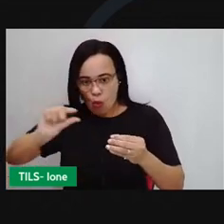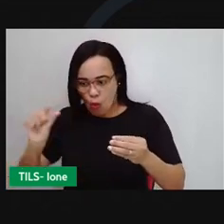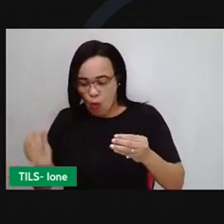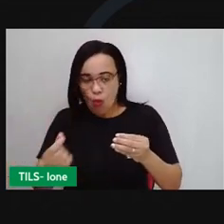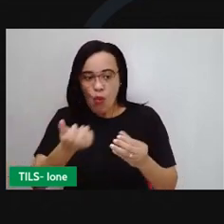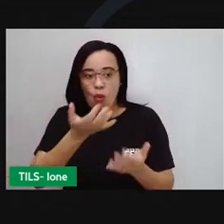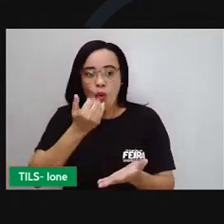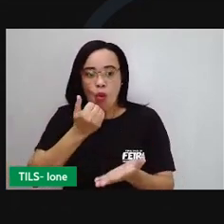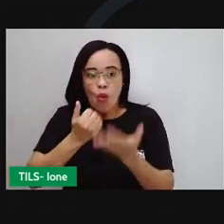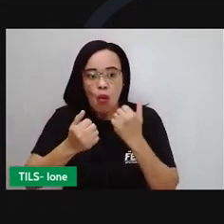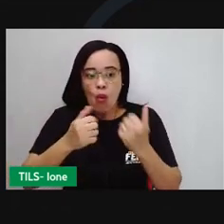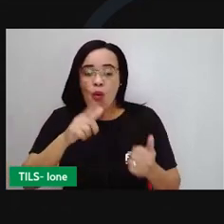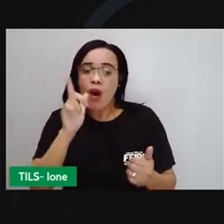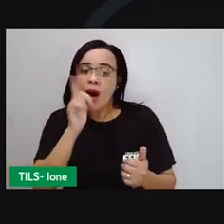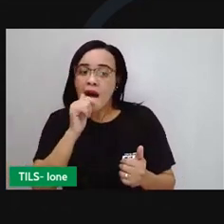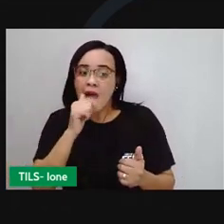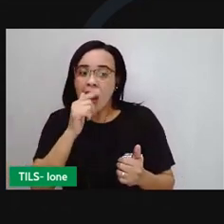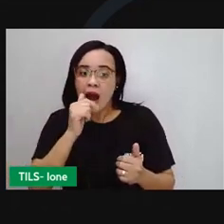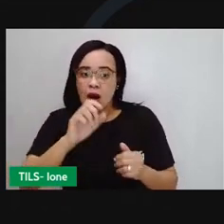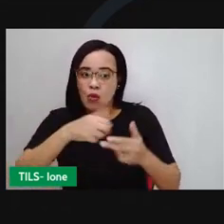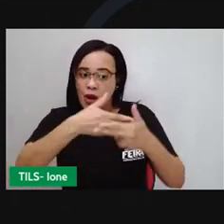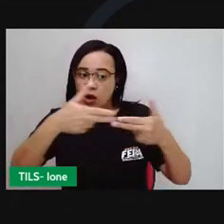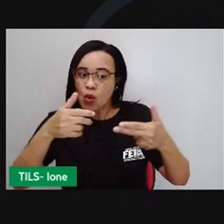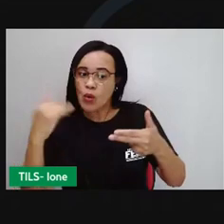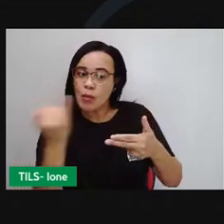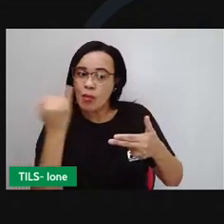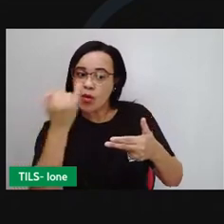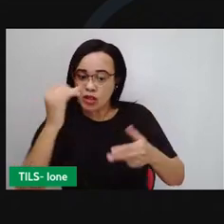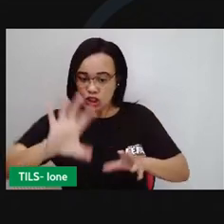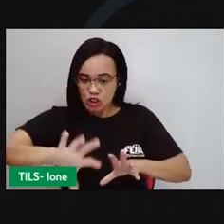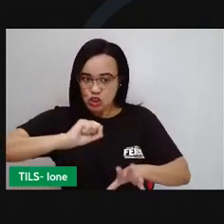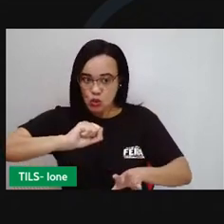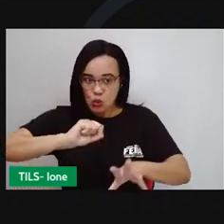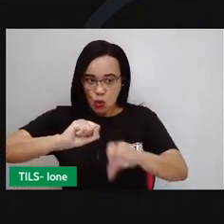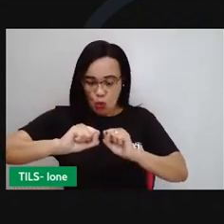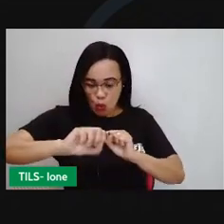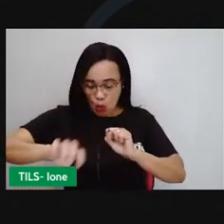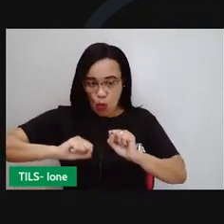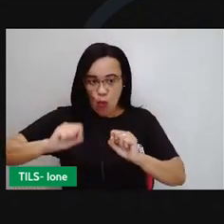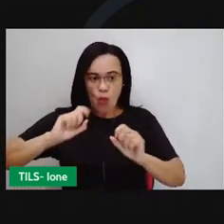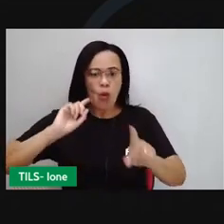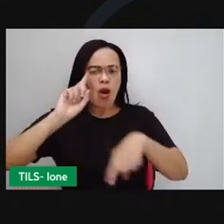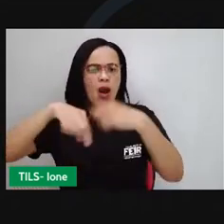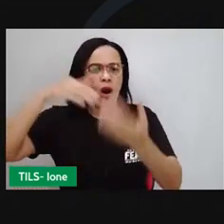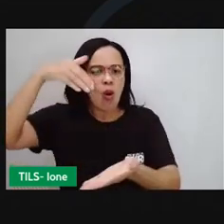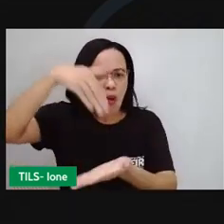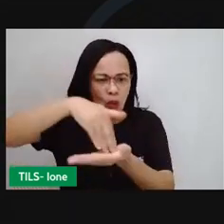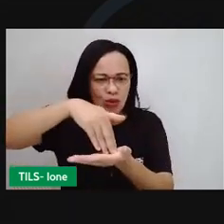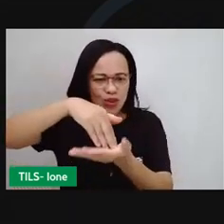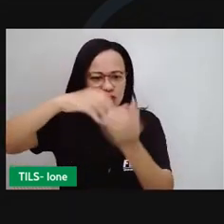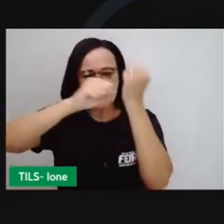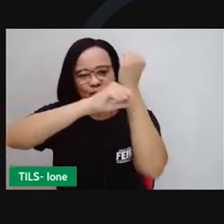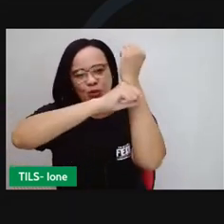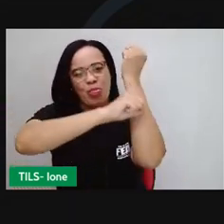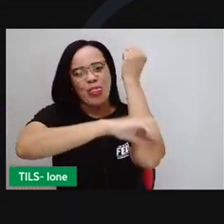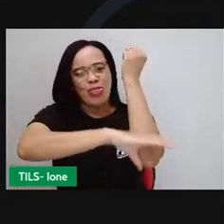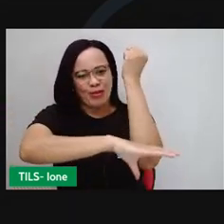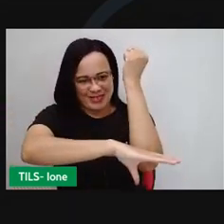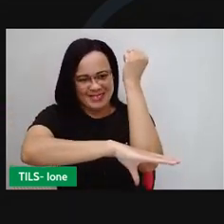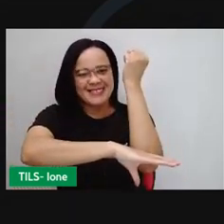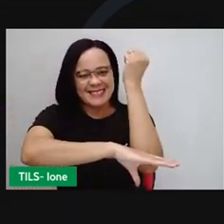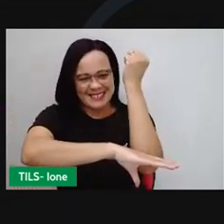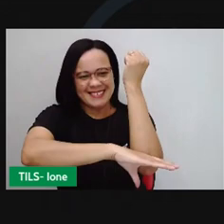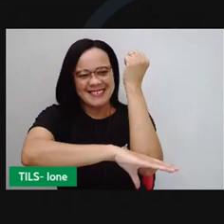e sais minerais. O restante que não é aproveitado são as fezes, ou como a gente costuma chamar, cocô.